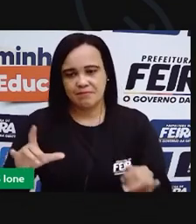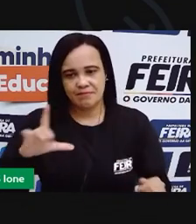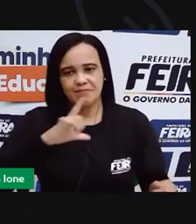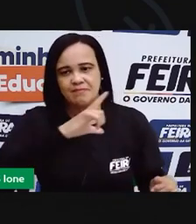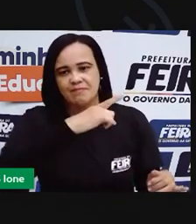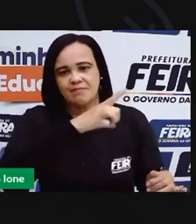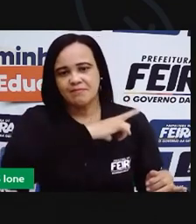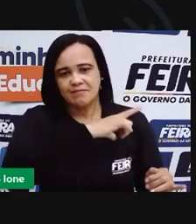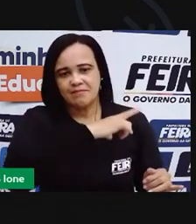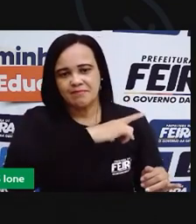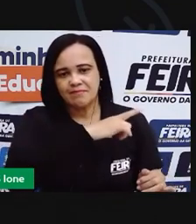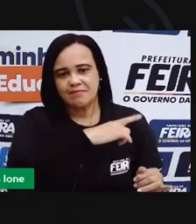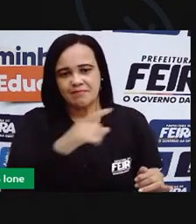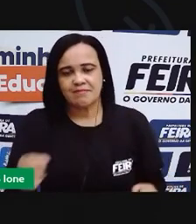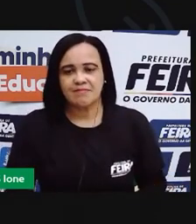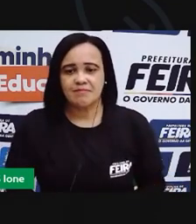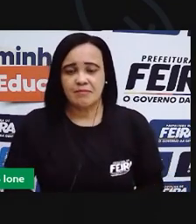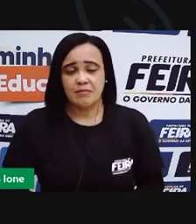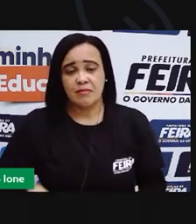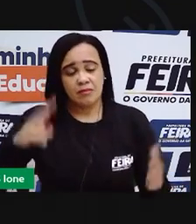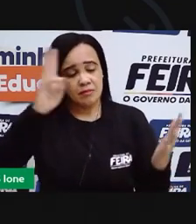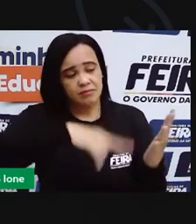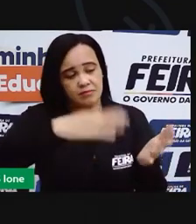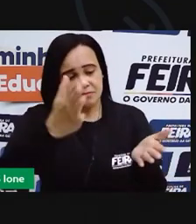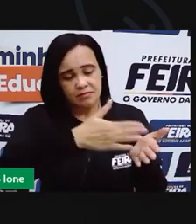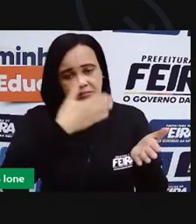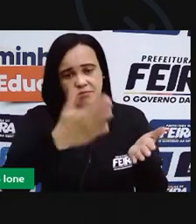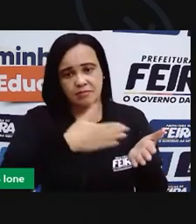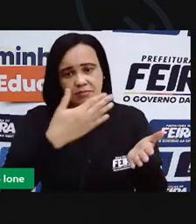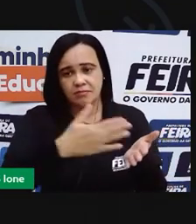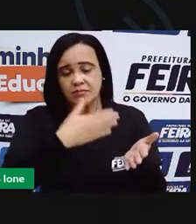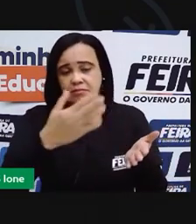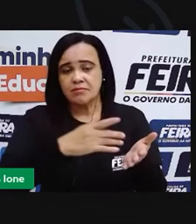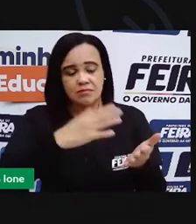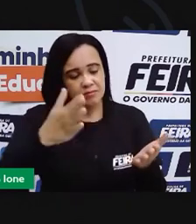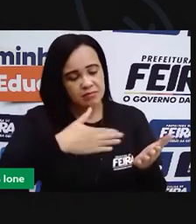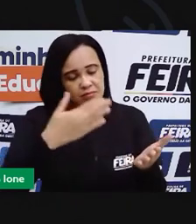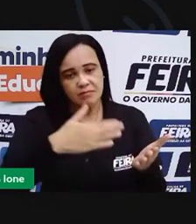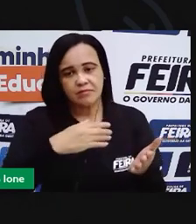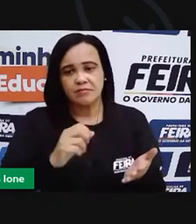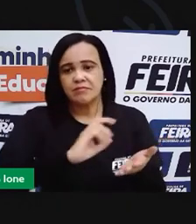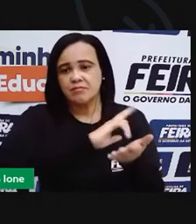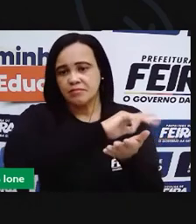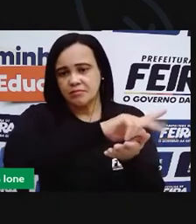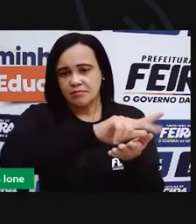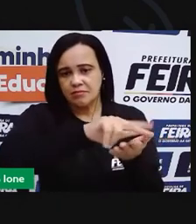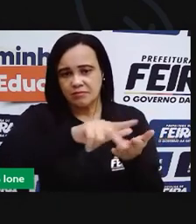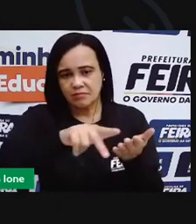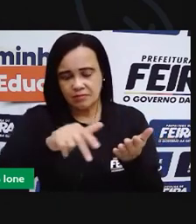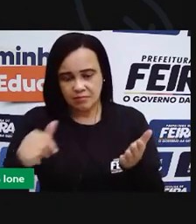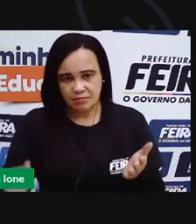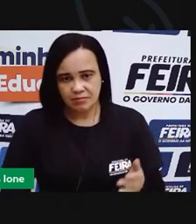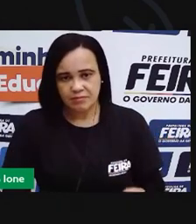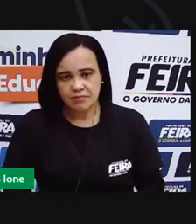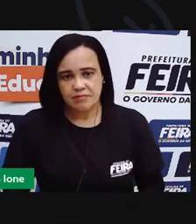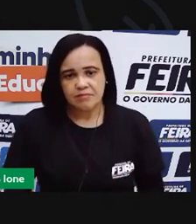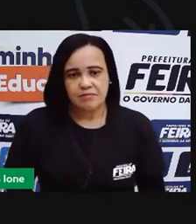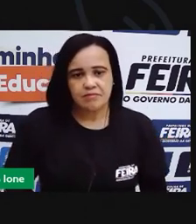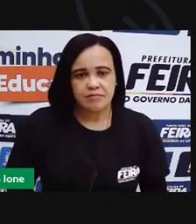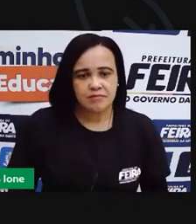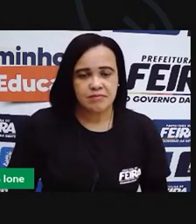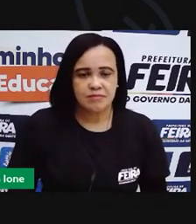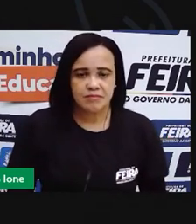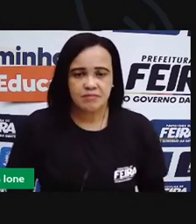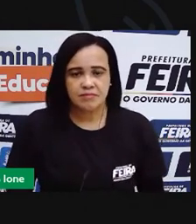Na literatura, de modo geral, principalmente na literatura infantil, a gente encontra